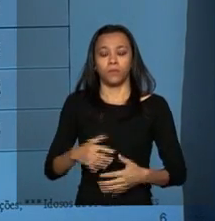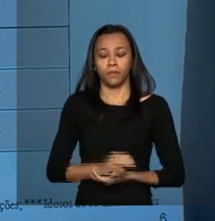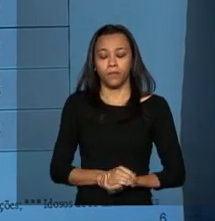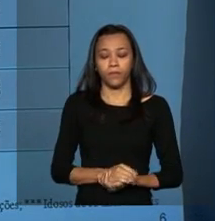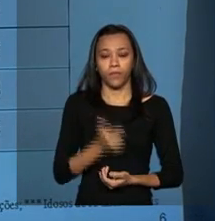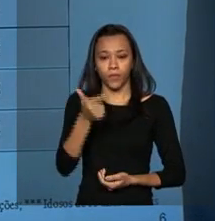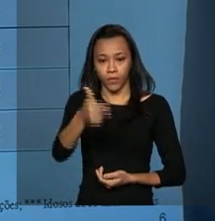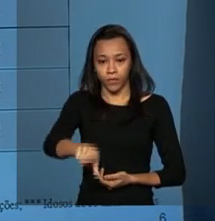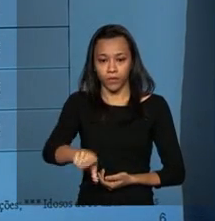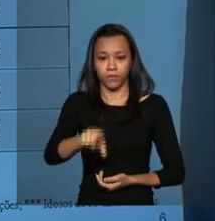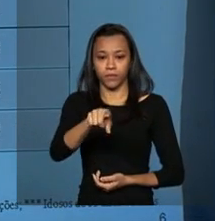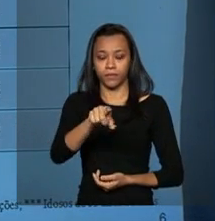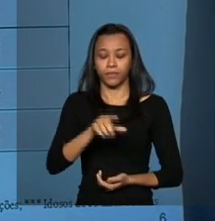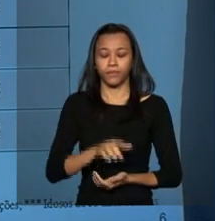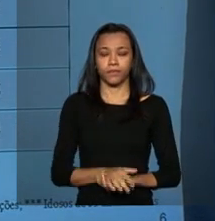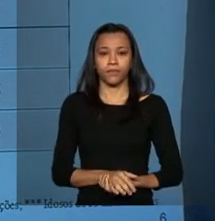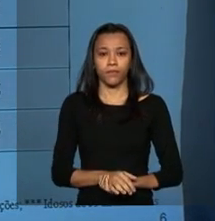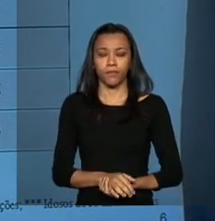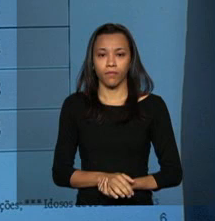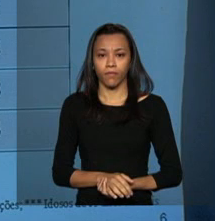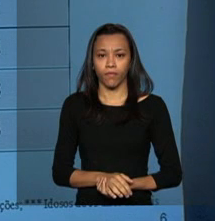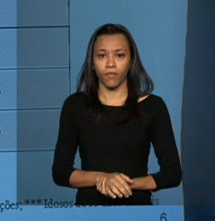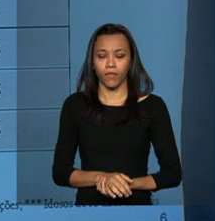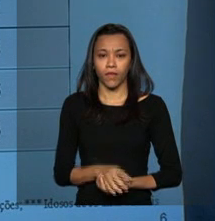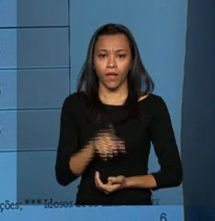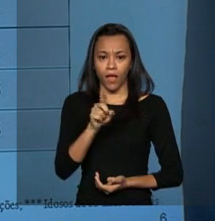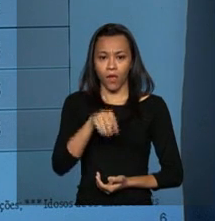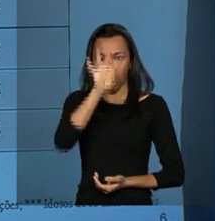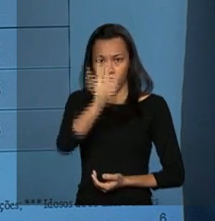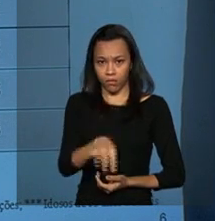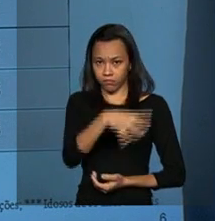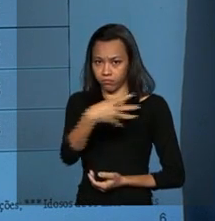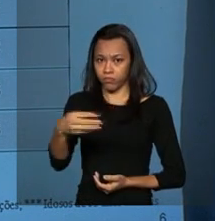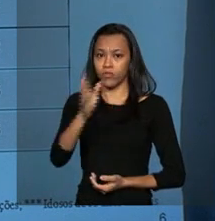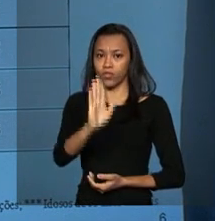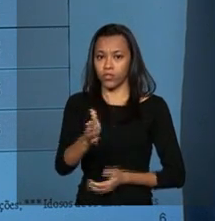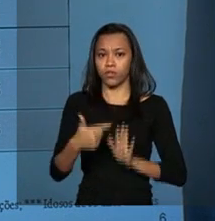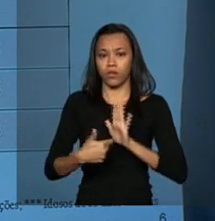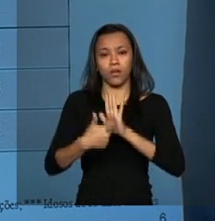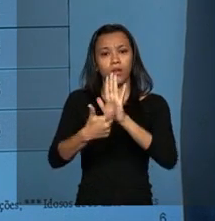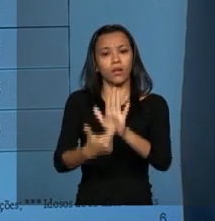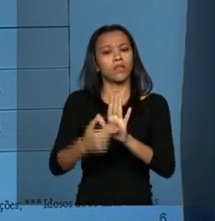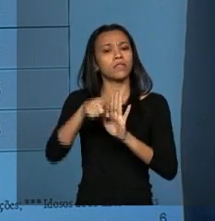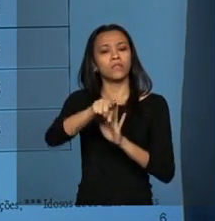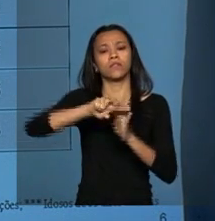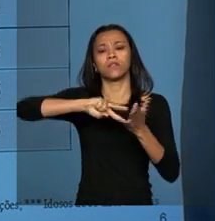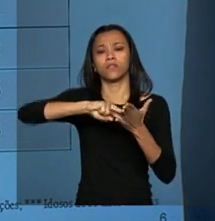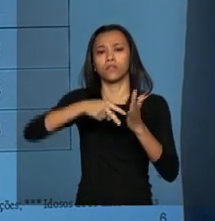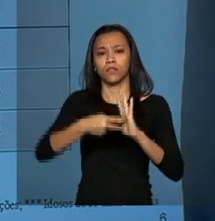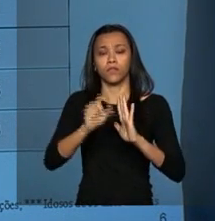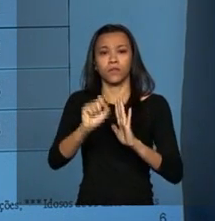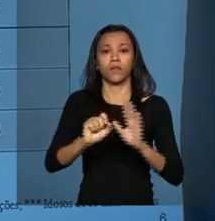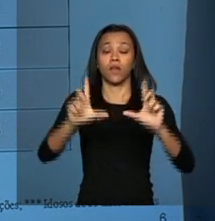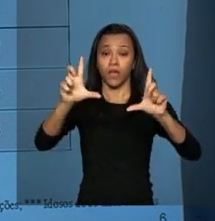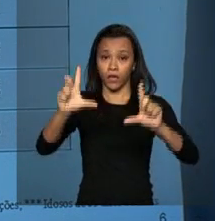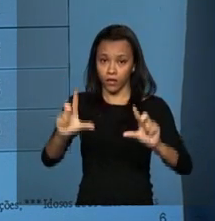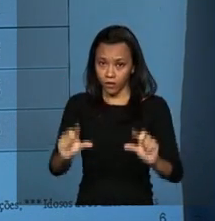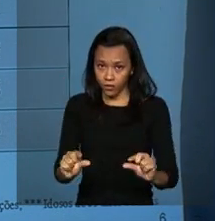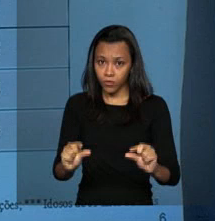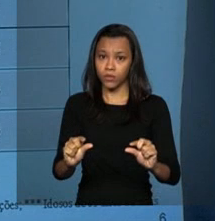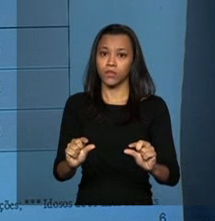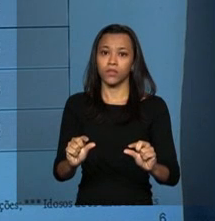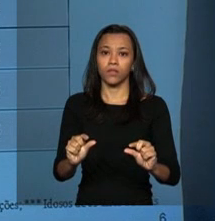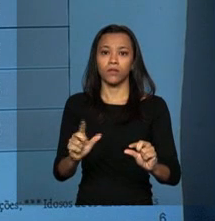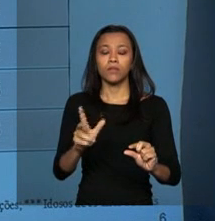passar. A próxima é uma tabela que nós já mostramos, que representa a redução da